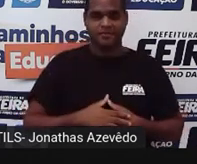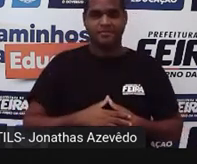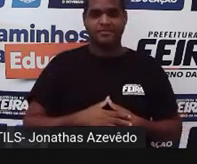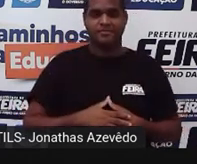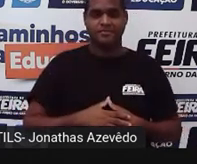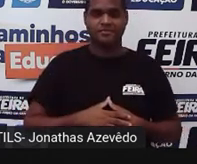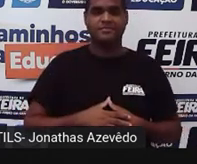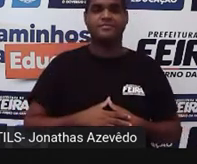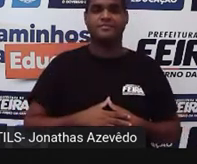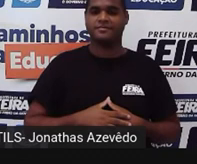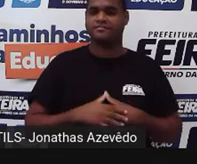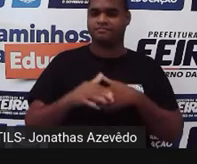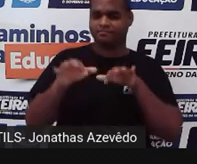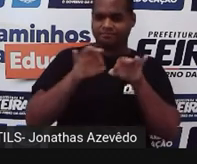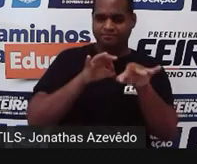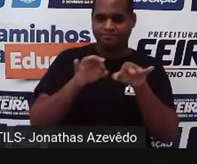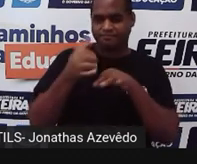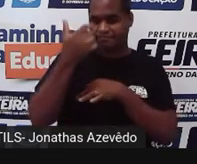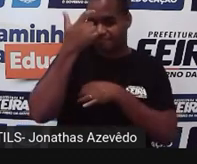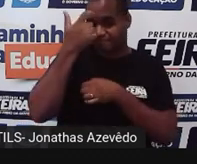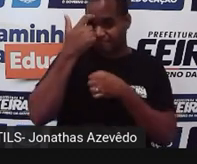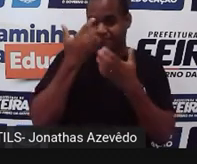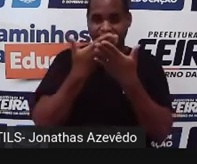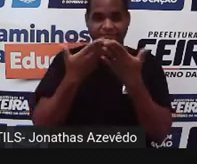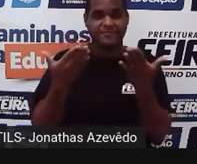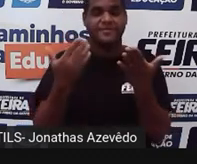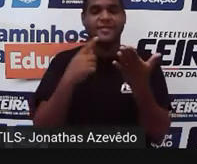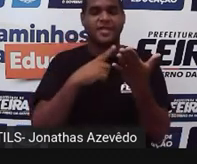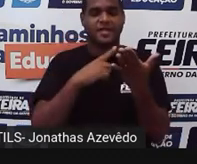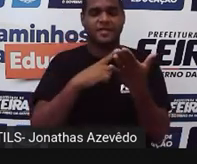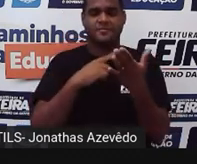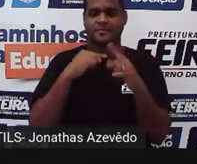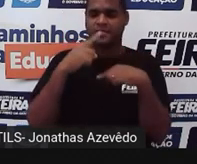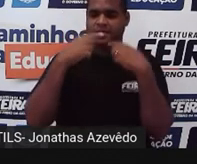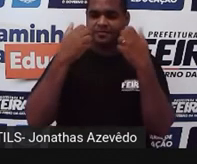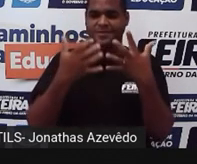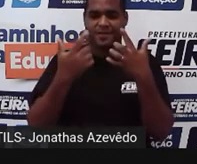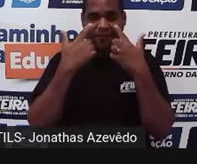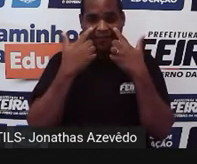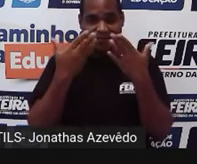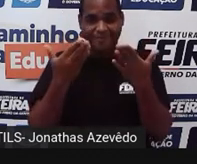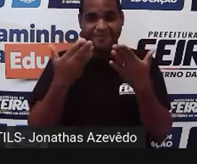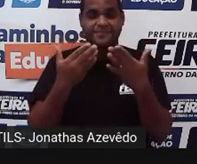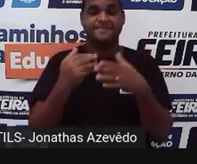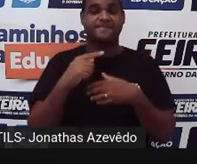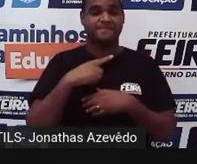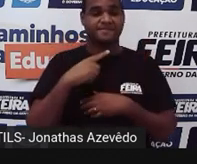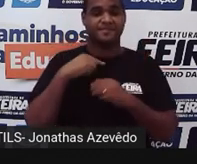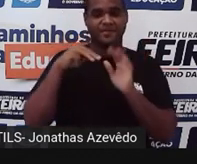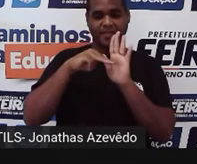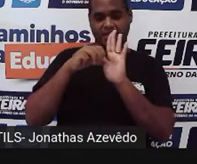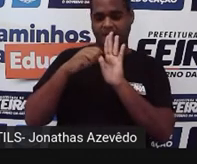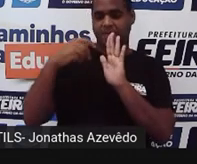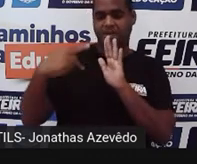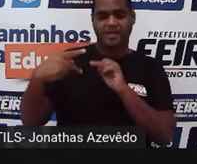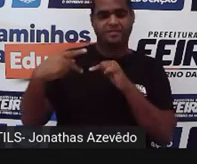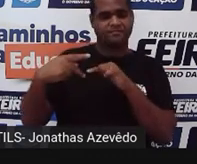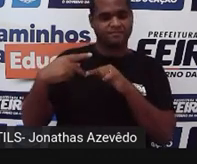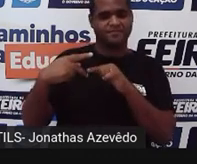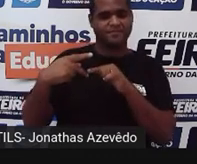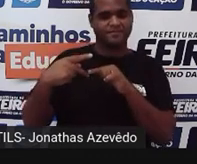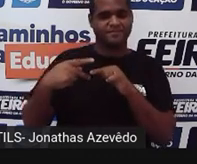Vamos organizar as ideias aqui agora. Depois que a gente viu, né? A média aritmética